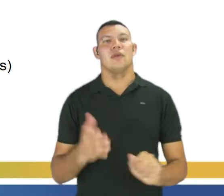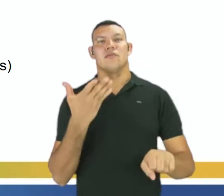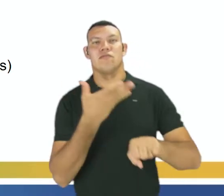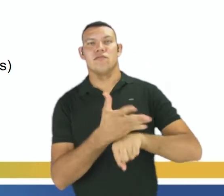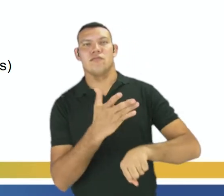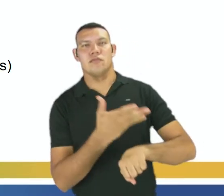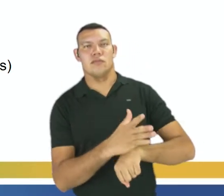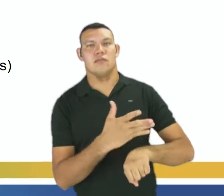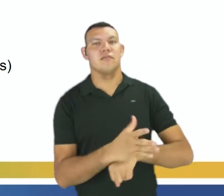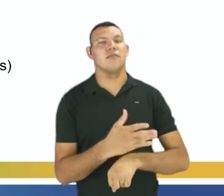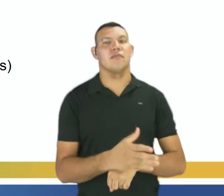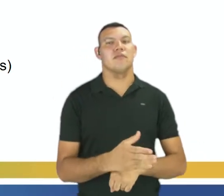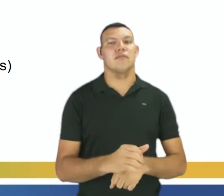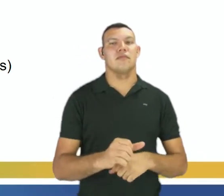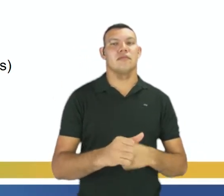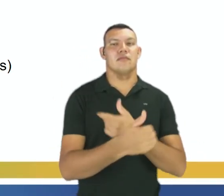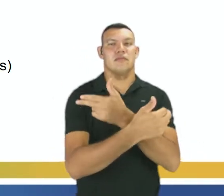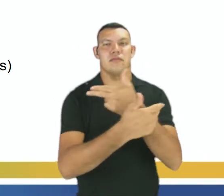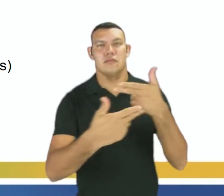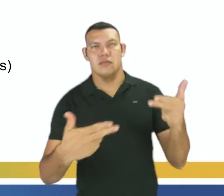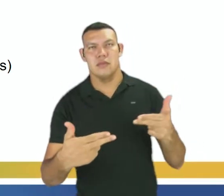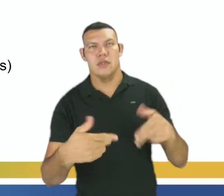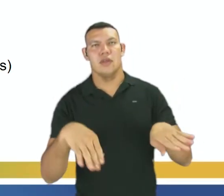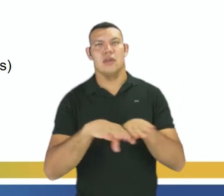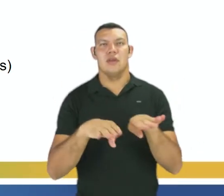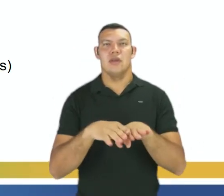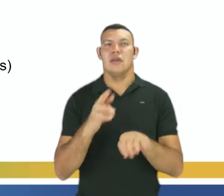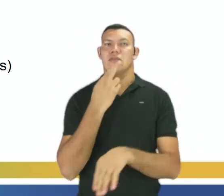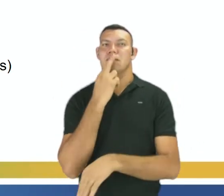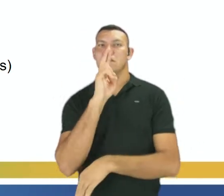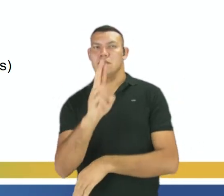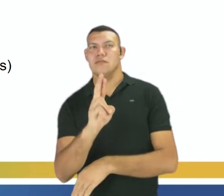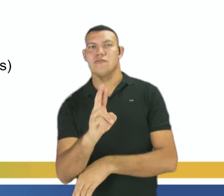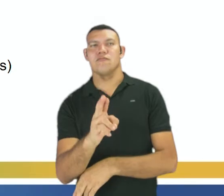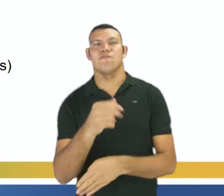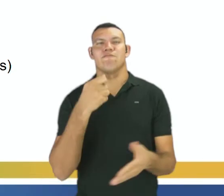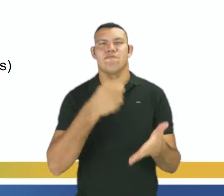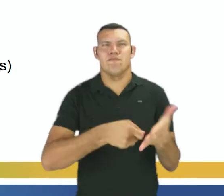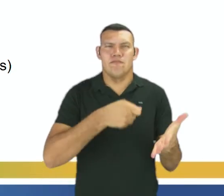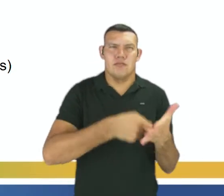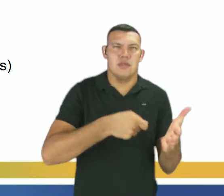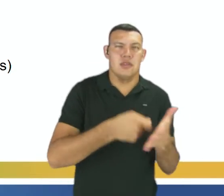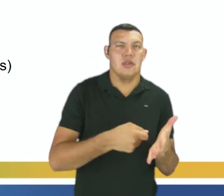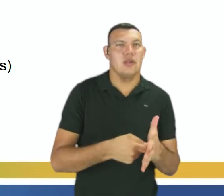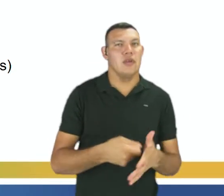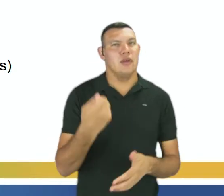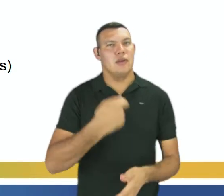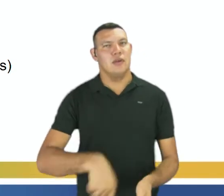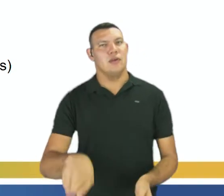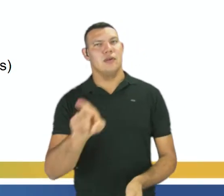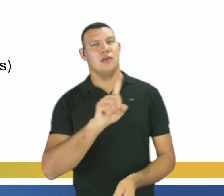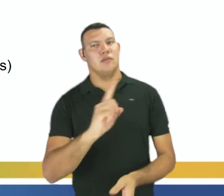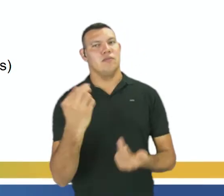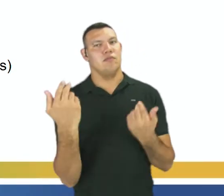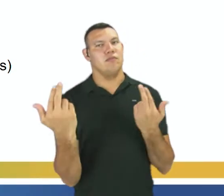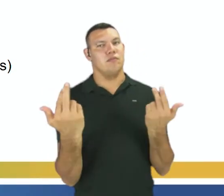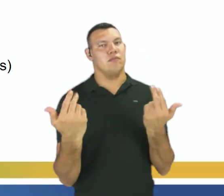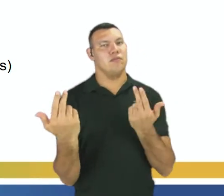tanto os reagentes como os produtos, tornam-se constantes, mas não necessariamente iguais.